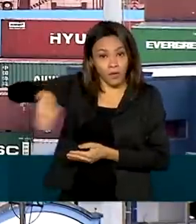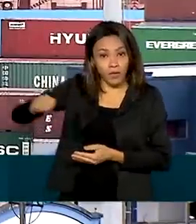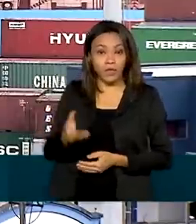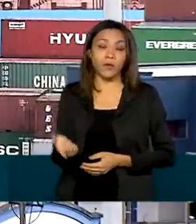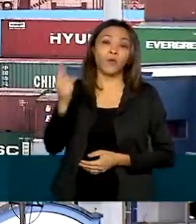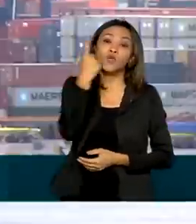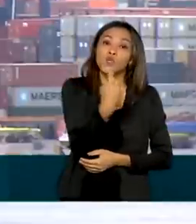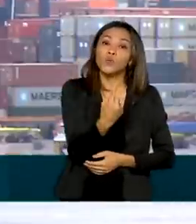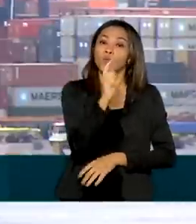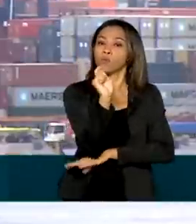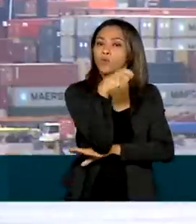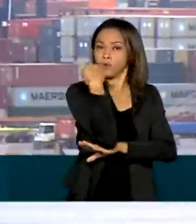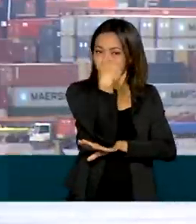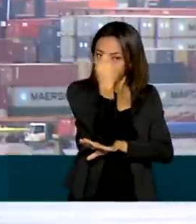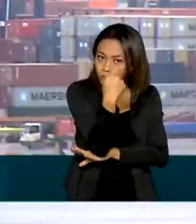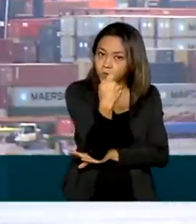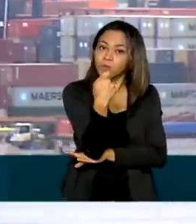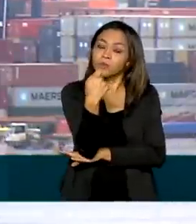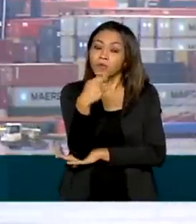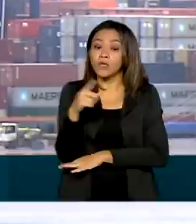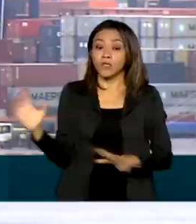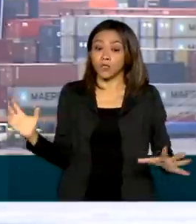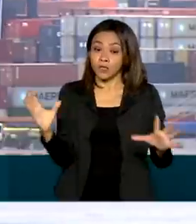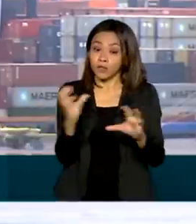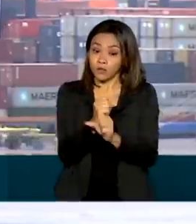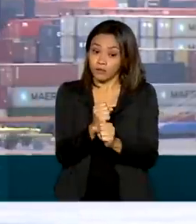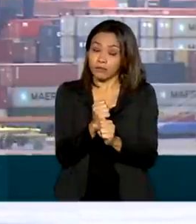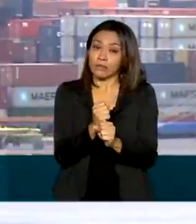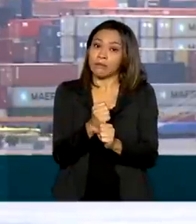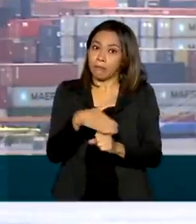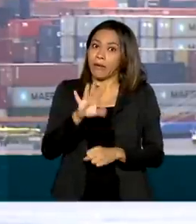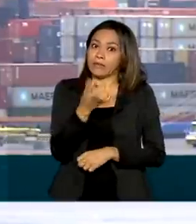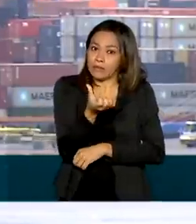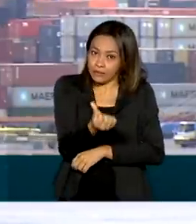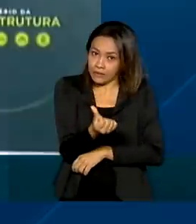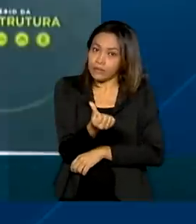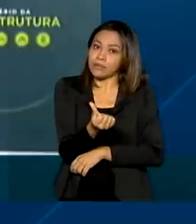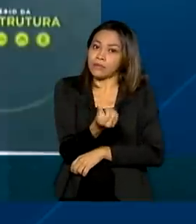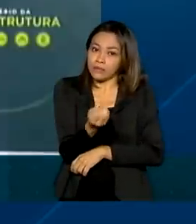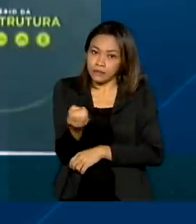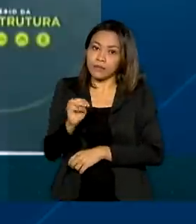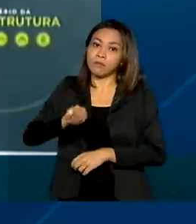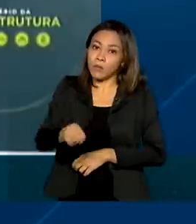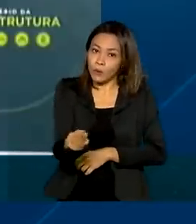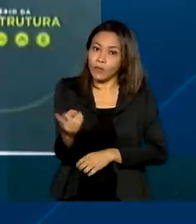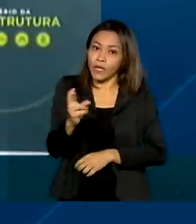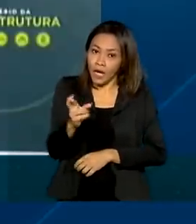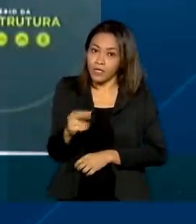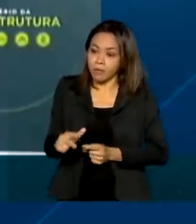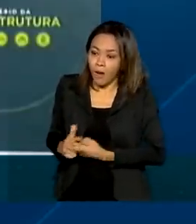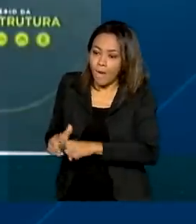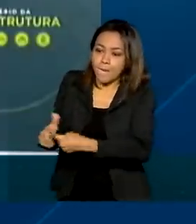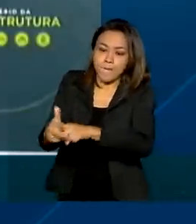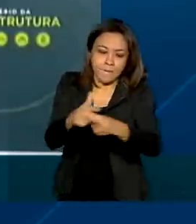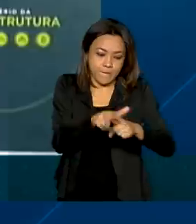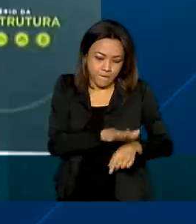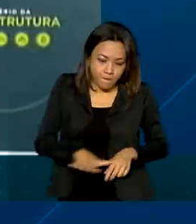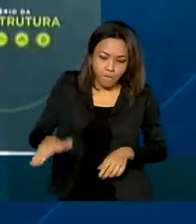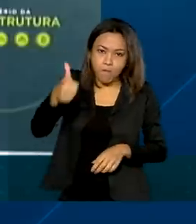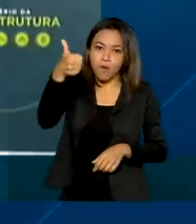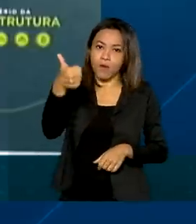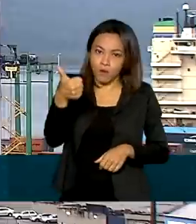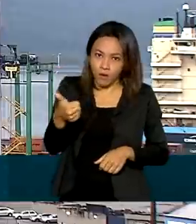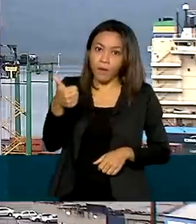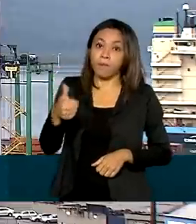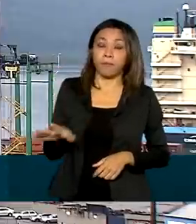Grande do Sul. Estão previstos mais de 600 milhões de reais em melhorias. Para o ministro da Infraestrutura, os leilões